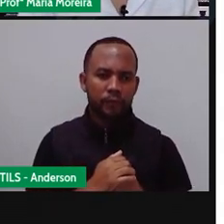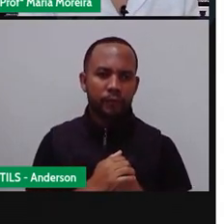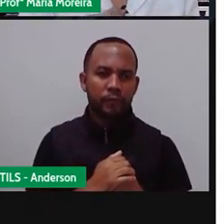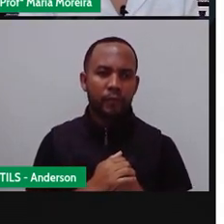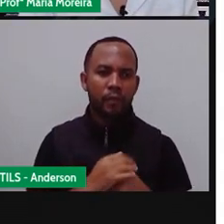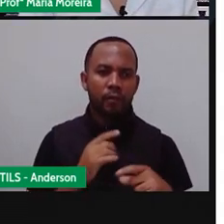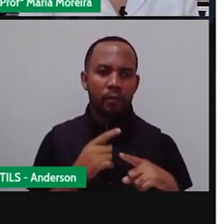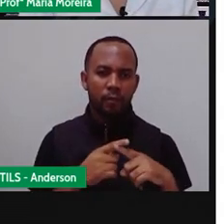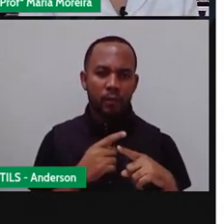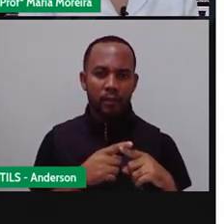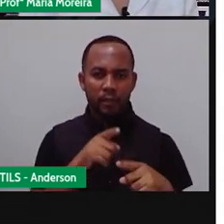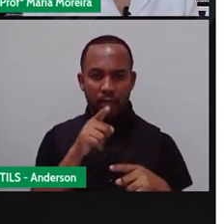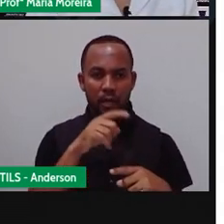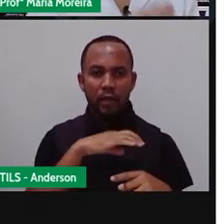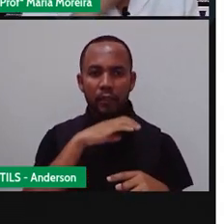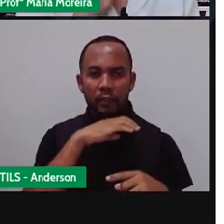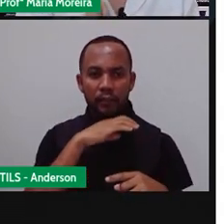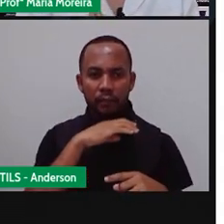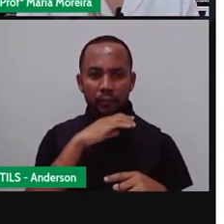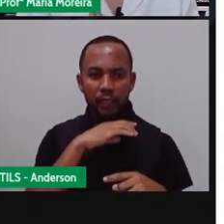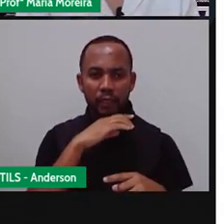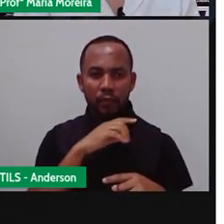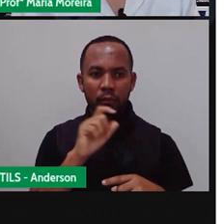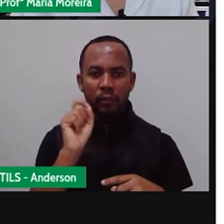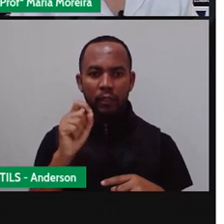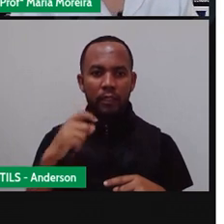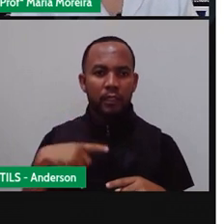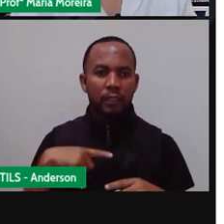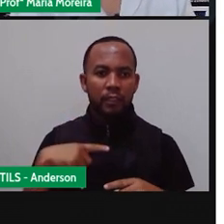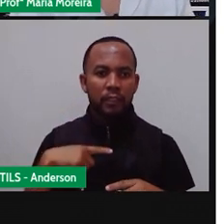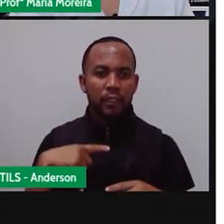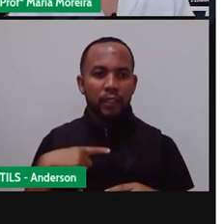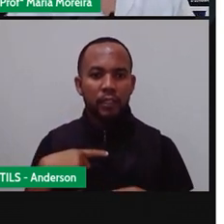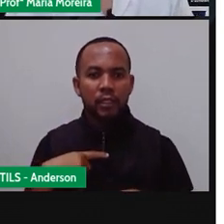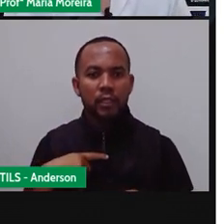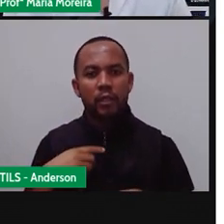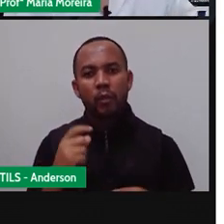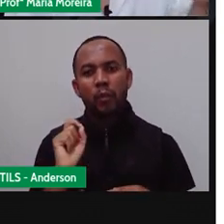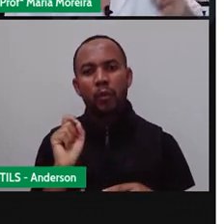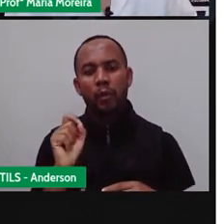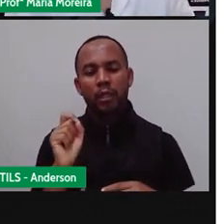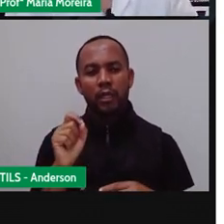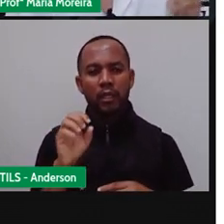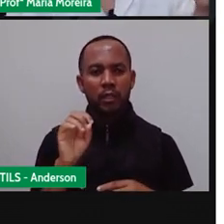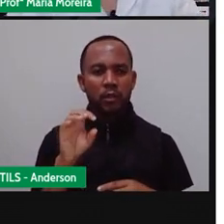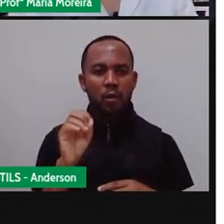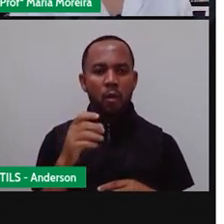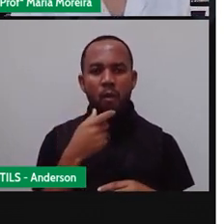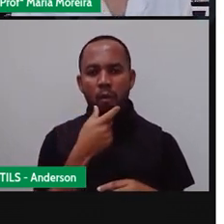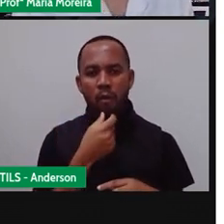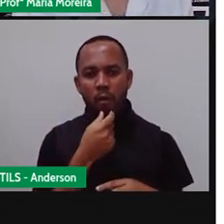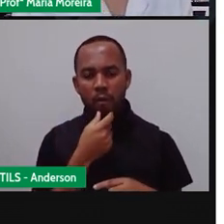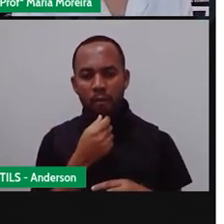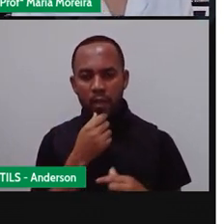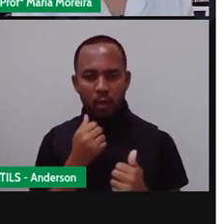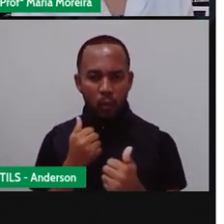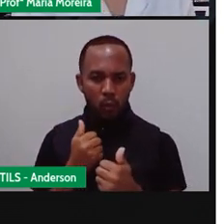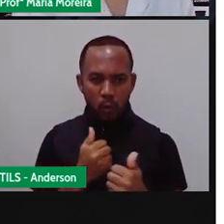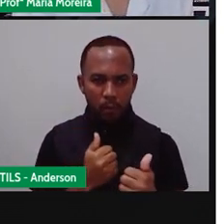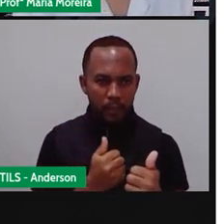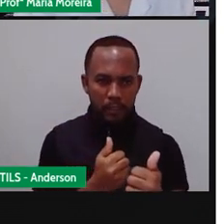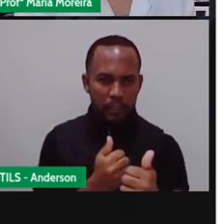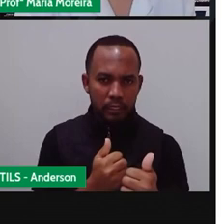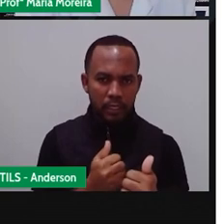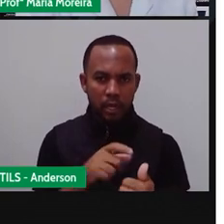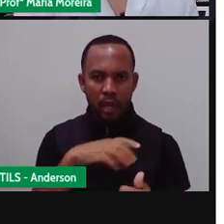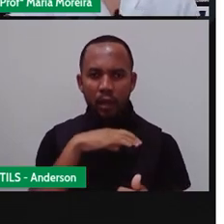Porque esse animal, na verdade, ele também tem o quê? Benefícios. Então, não é só o homem que tem a companhia desse animal. Esse